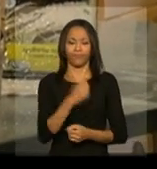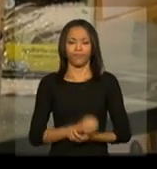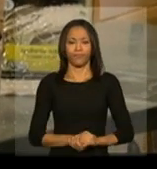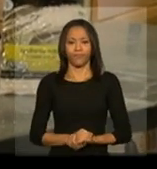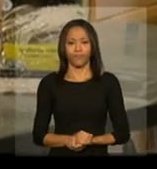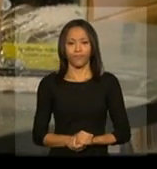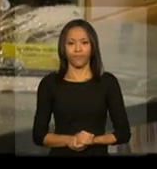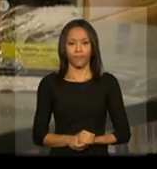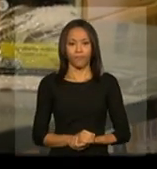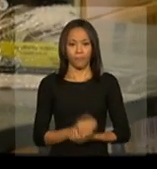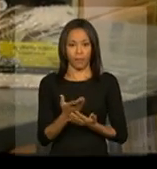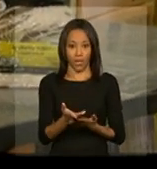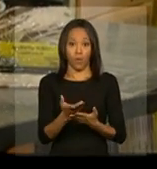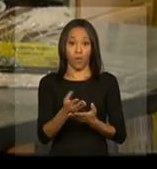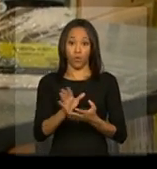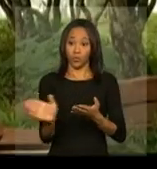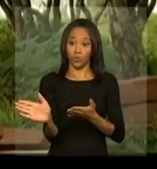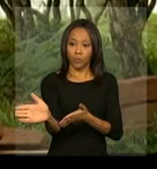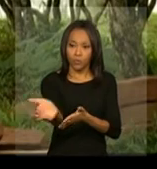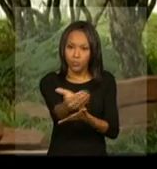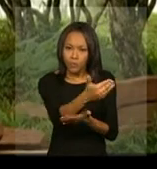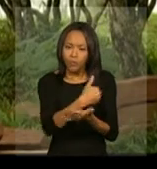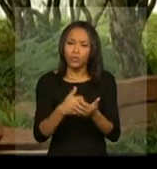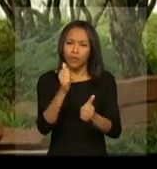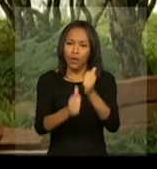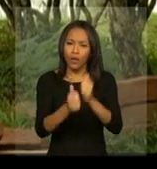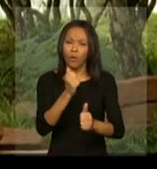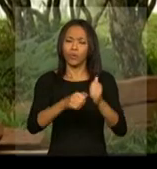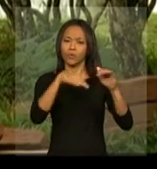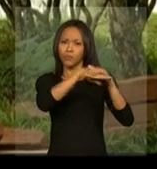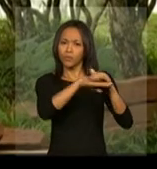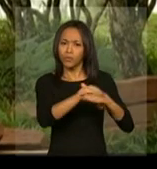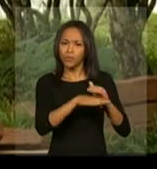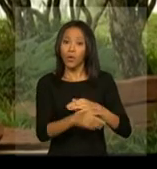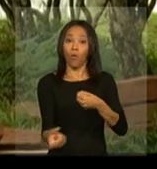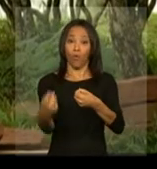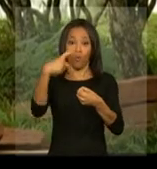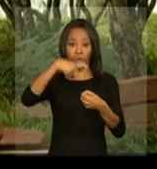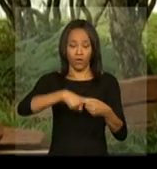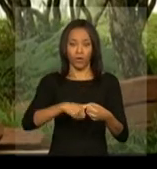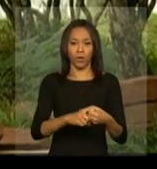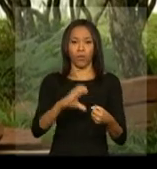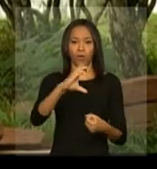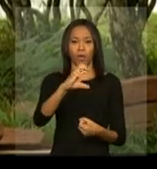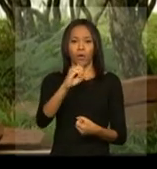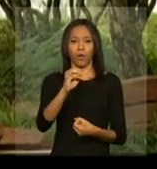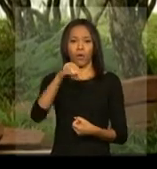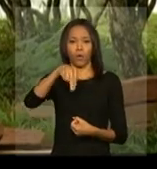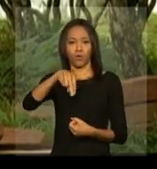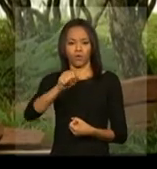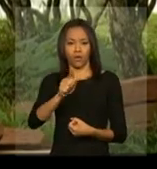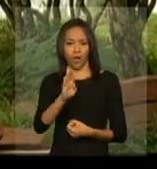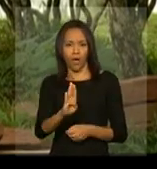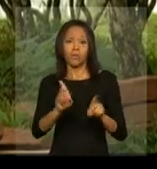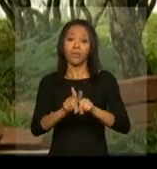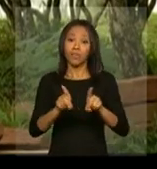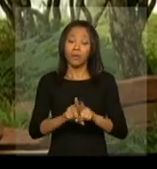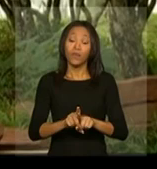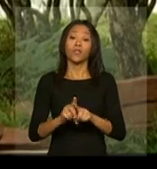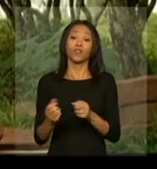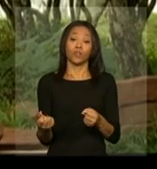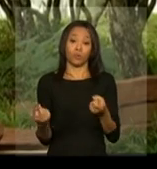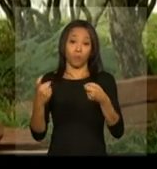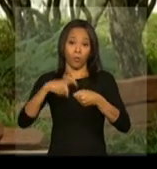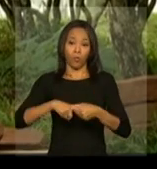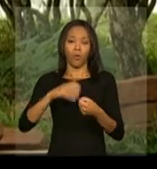Então, a formação de estoque, através dos convênios com a Conab e nossa cooperativa, ela vem